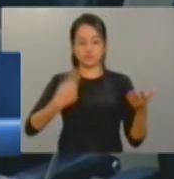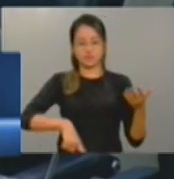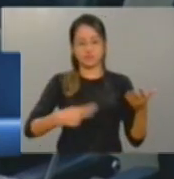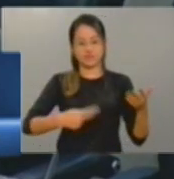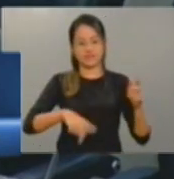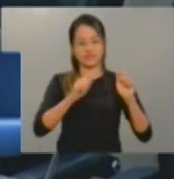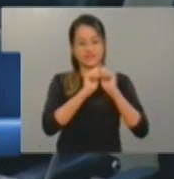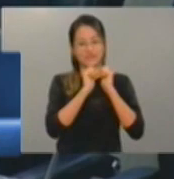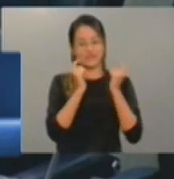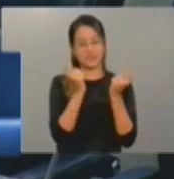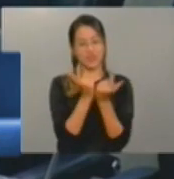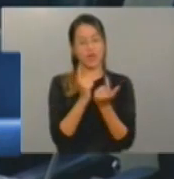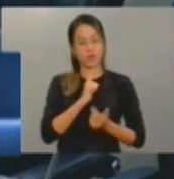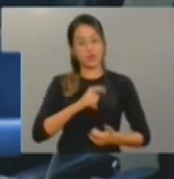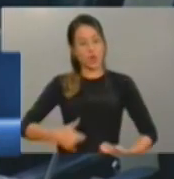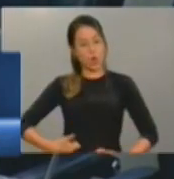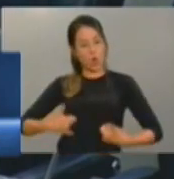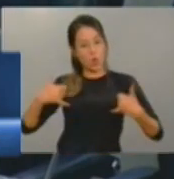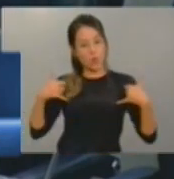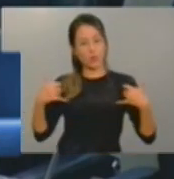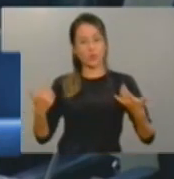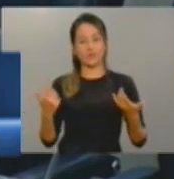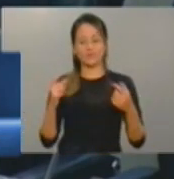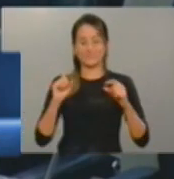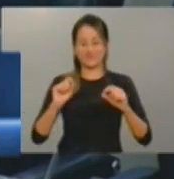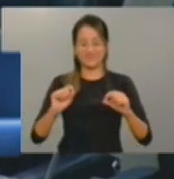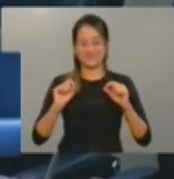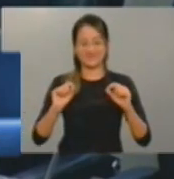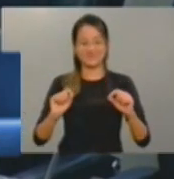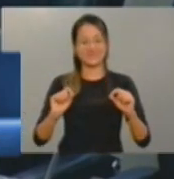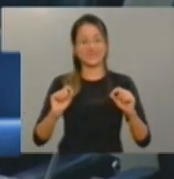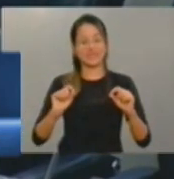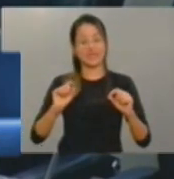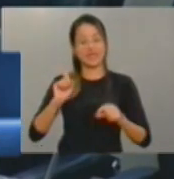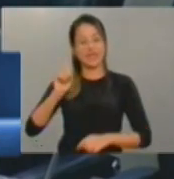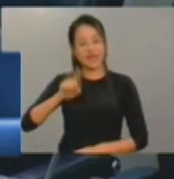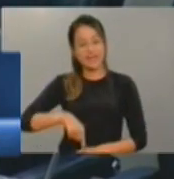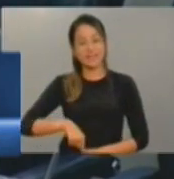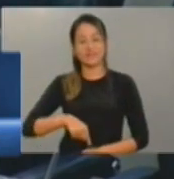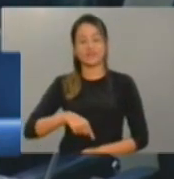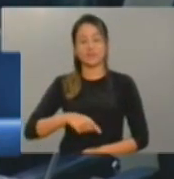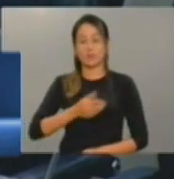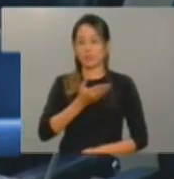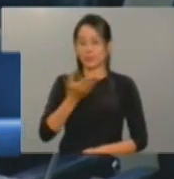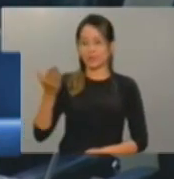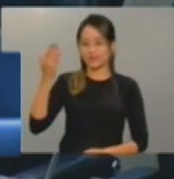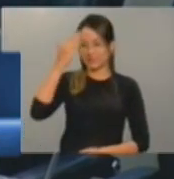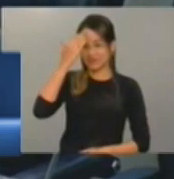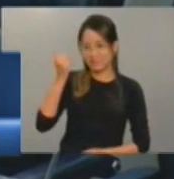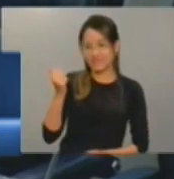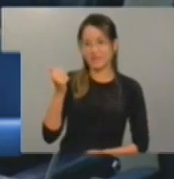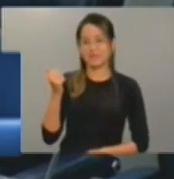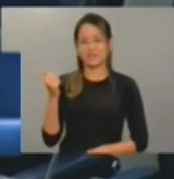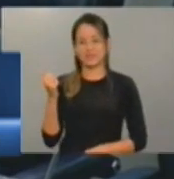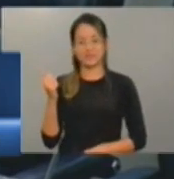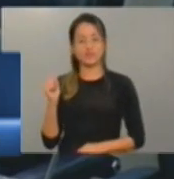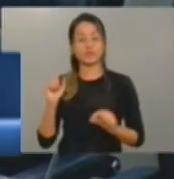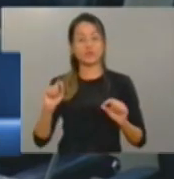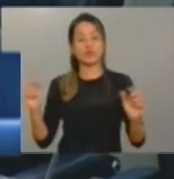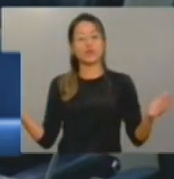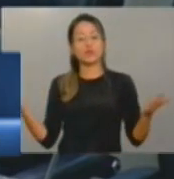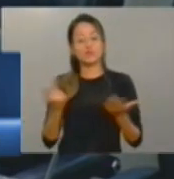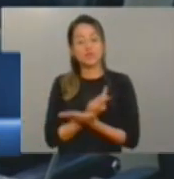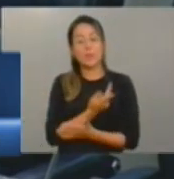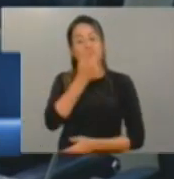E eu quero dizer que eu tenho orgulho de termos bons combatentes nessa guerra. Vossas Excelências, a meu ver, são excelentes combatentes,